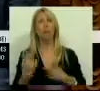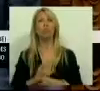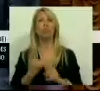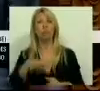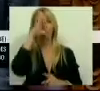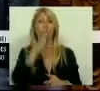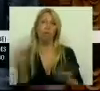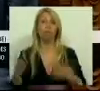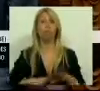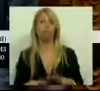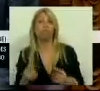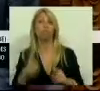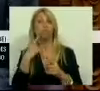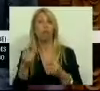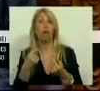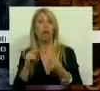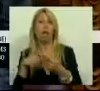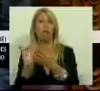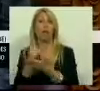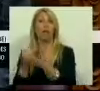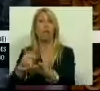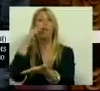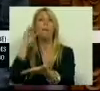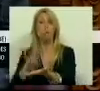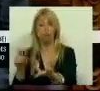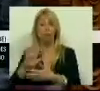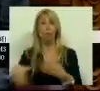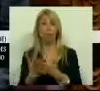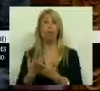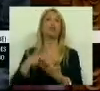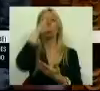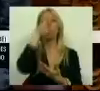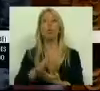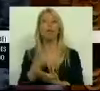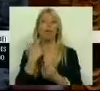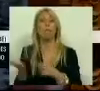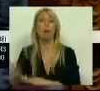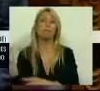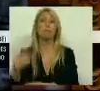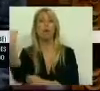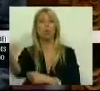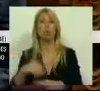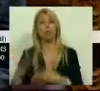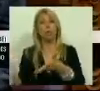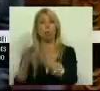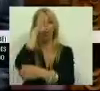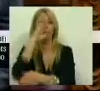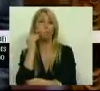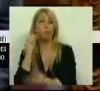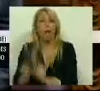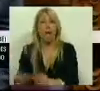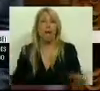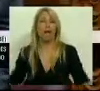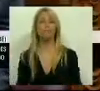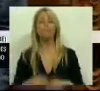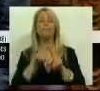alimentar a banca e portanto esta proposta do Governo é apenas mais um passo no caminho que o Governo tem vindo a seguir. Desta vez o Governo quer